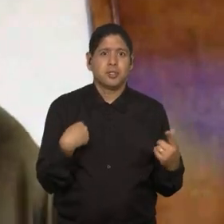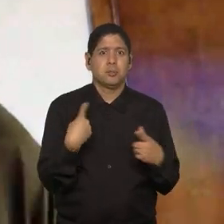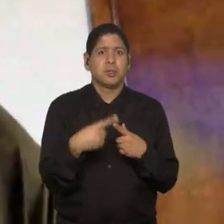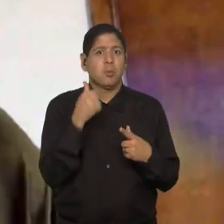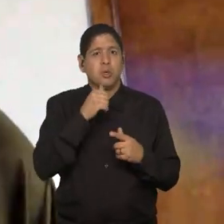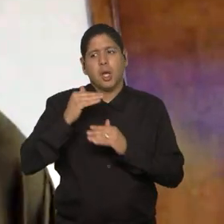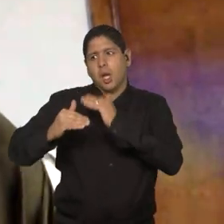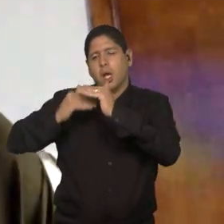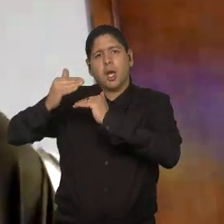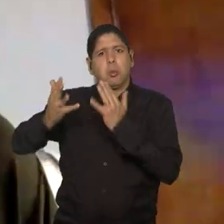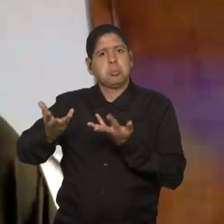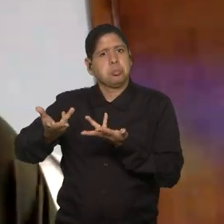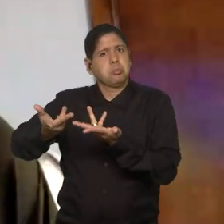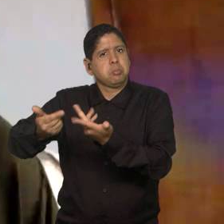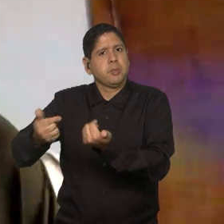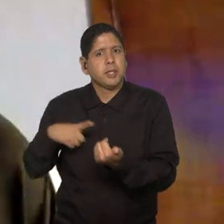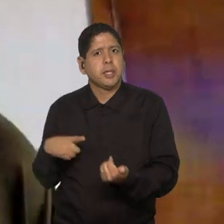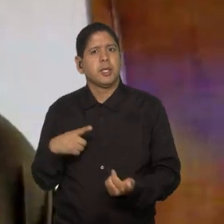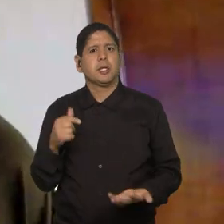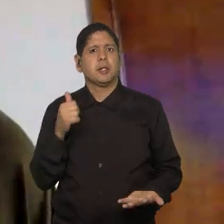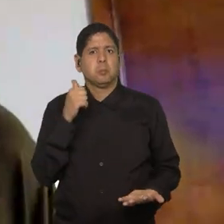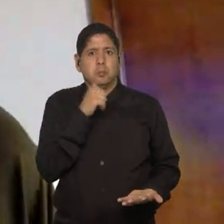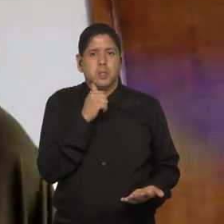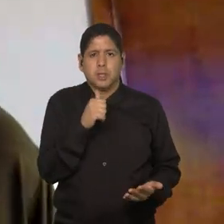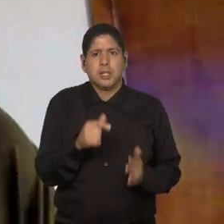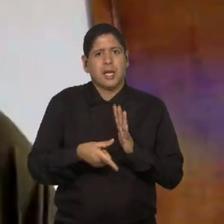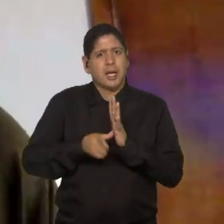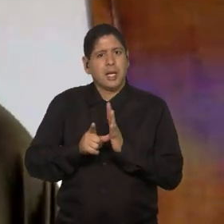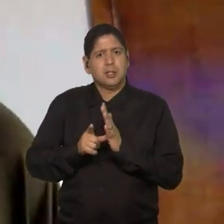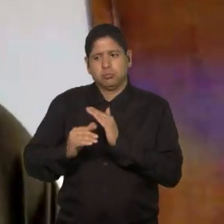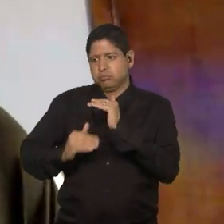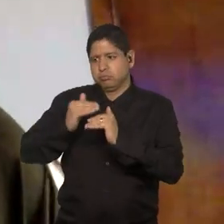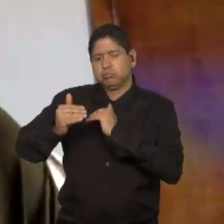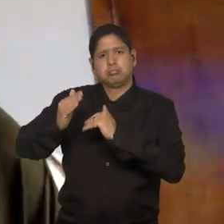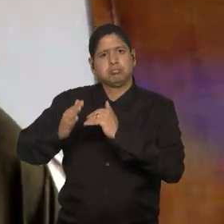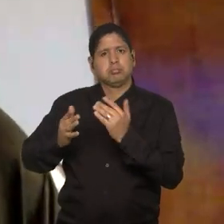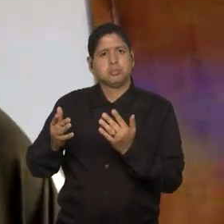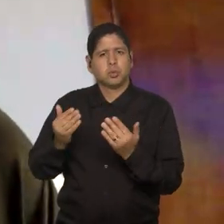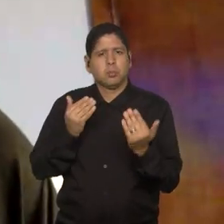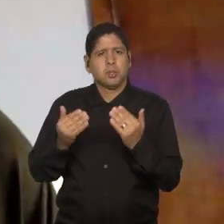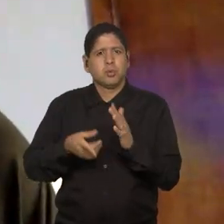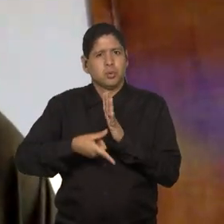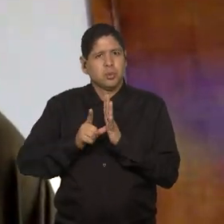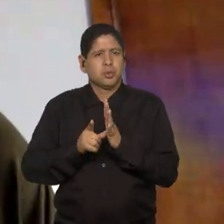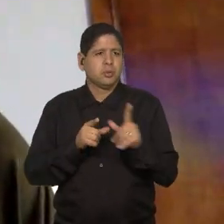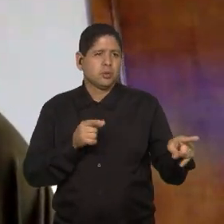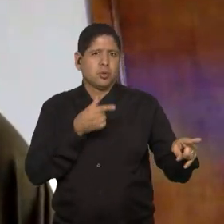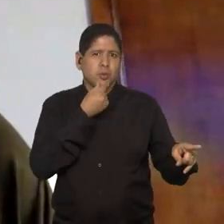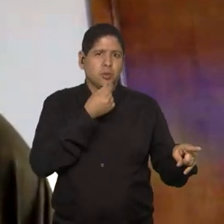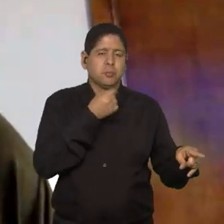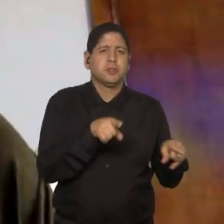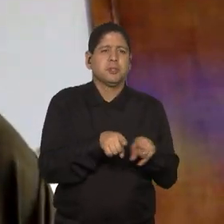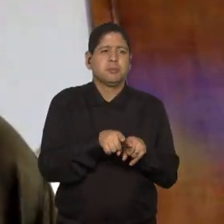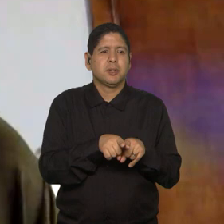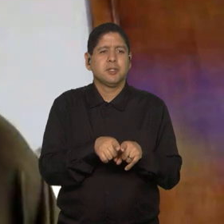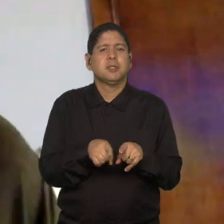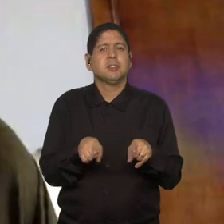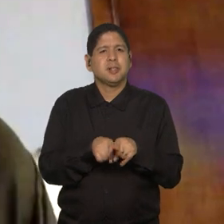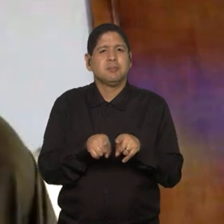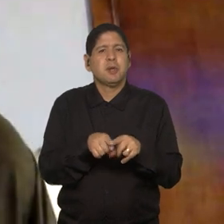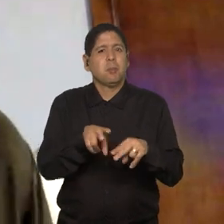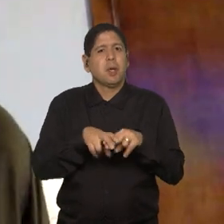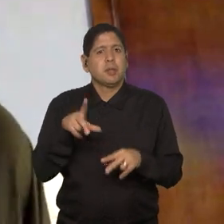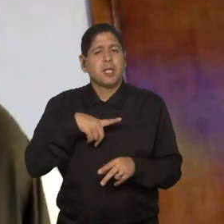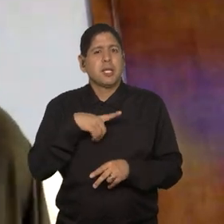se desenvolvem, né? As meninas se desenvolvem um pouco antes do que os meninos e, por causa da